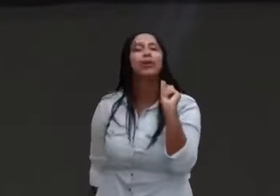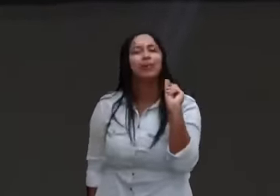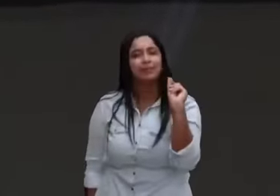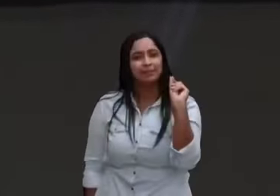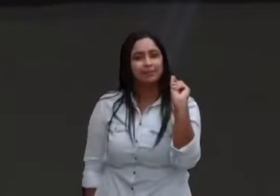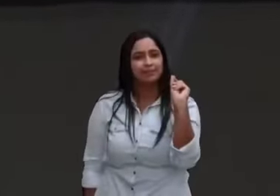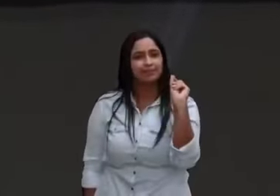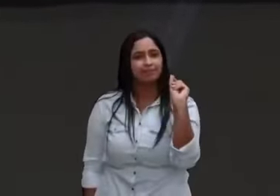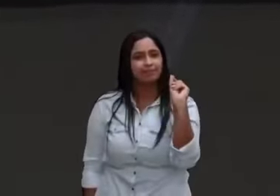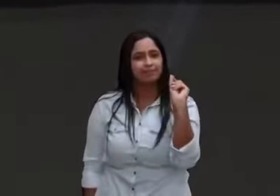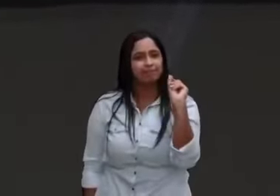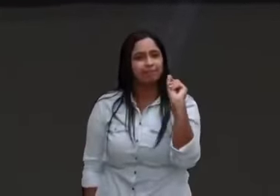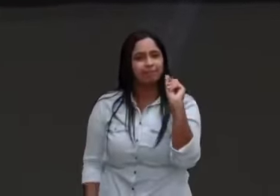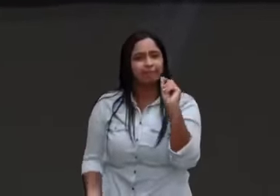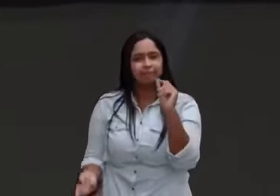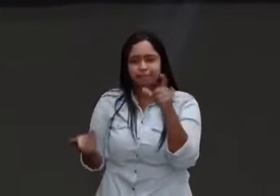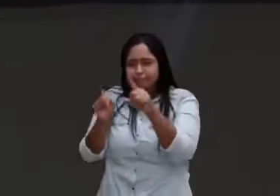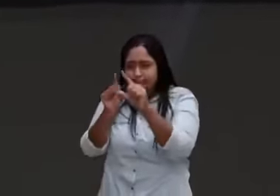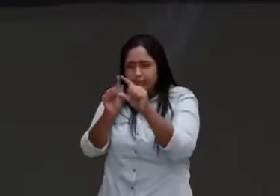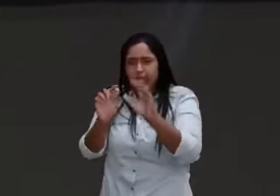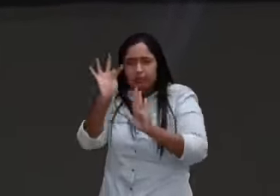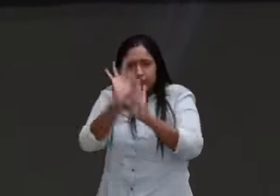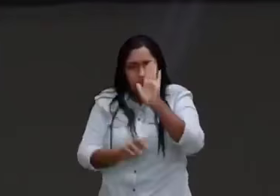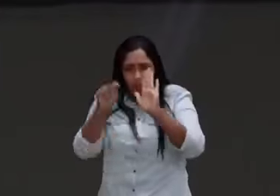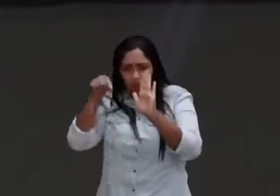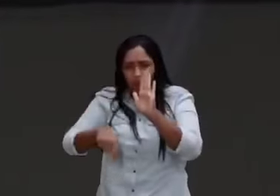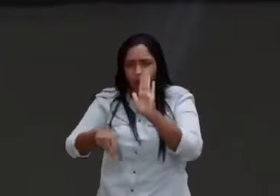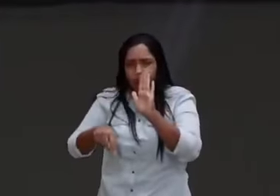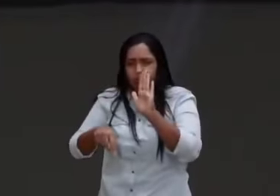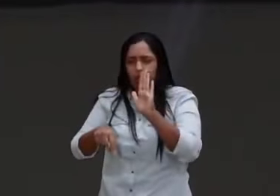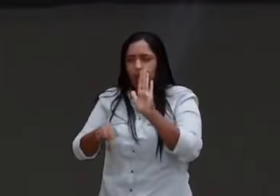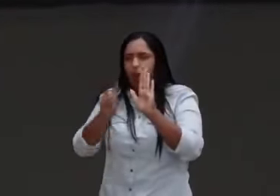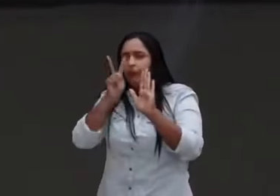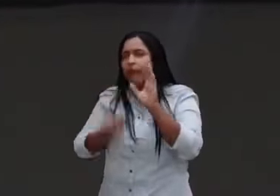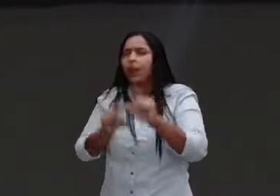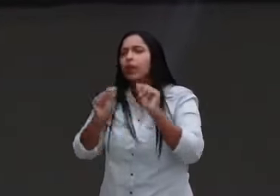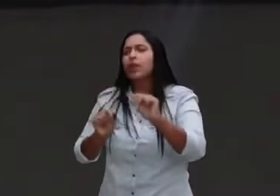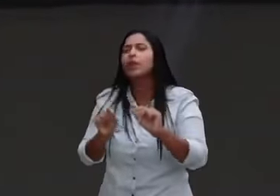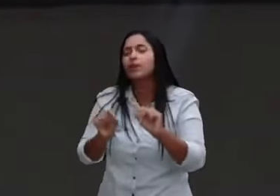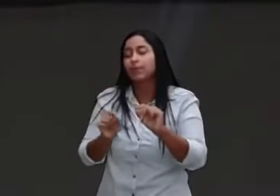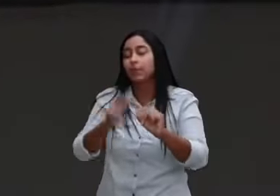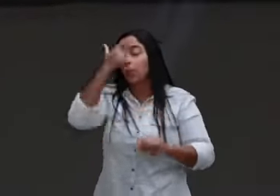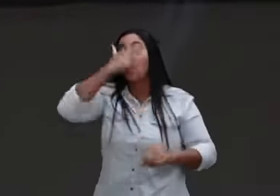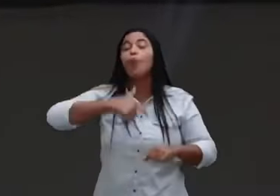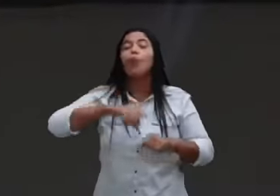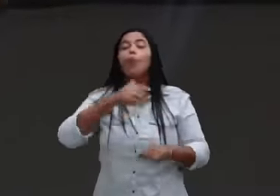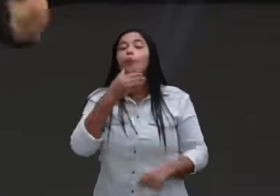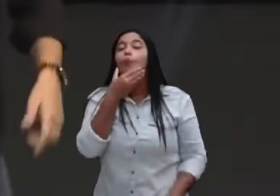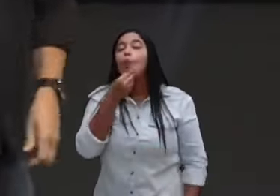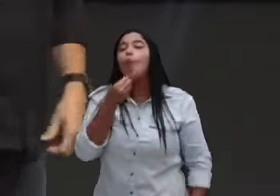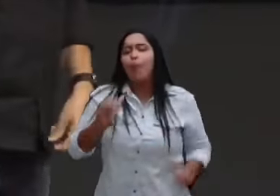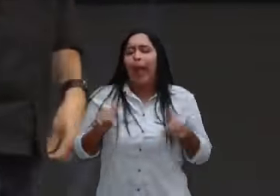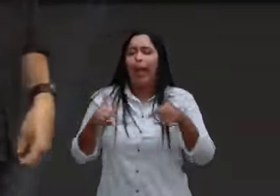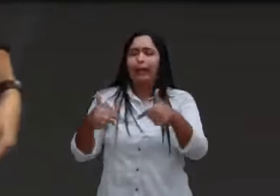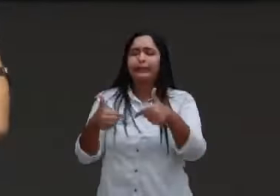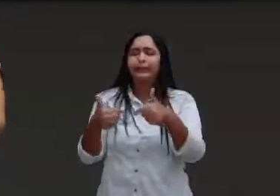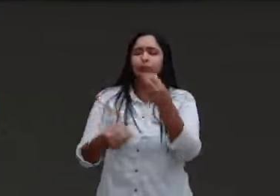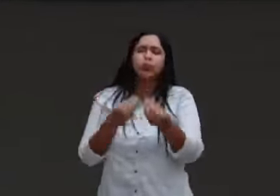Aqui eu vejo, um homem, que quer saber, que atitude tem que ter para com Deus. Você quer?